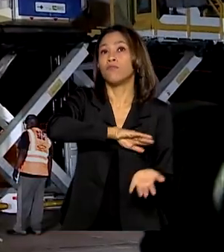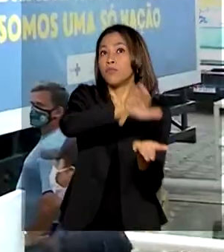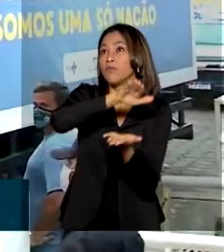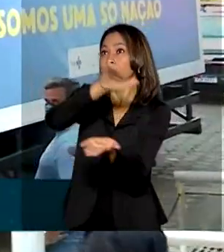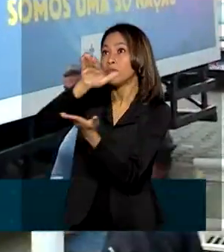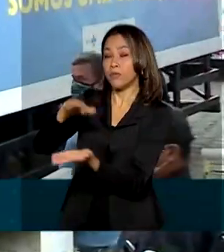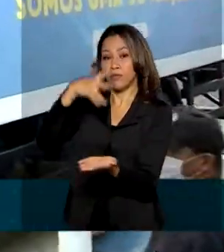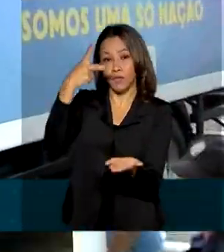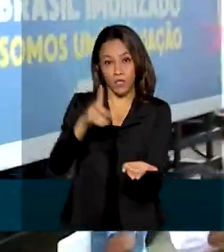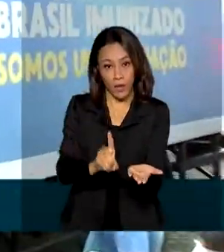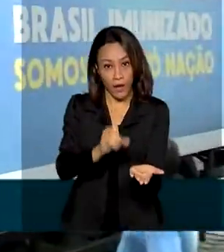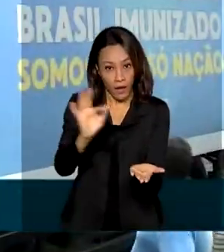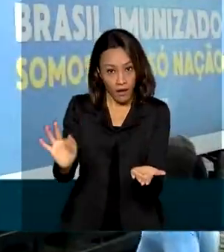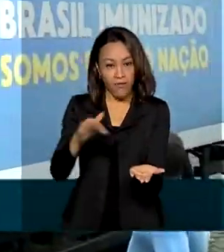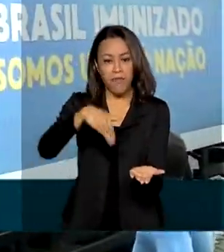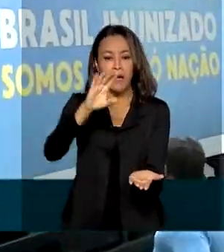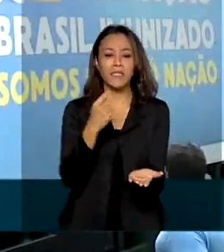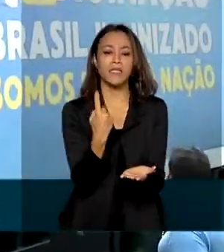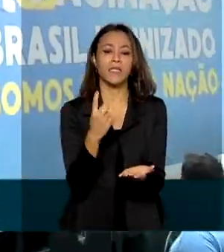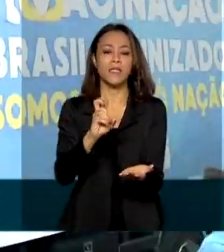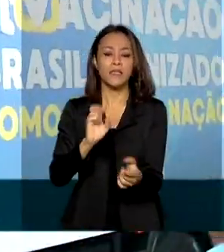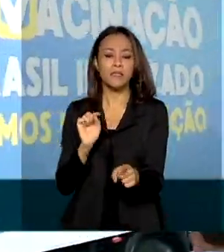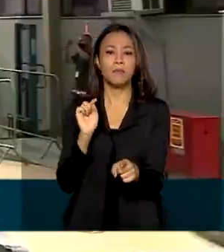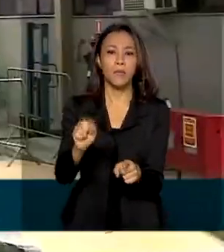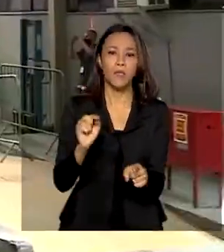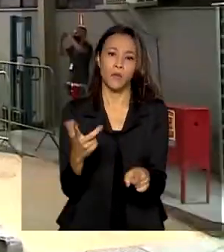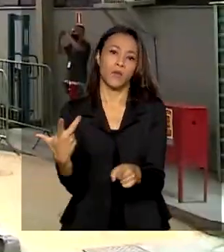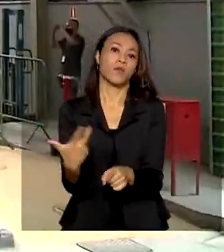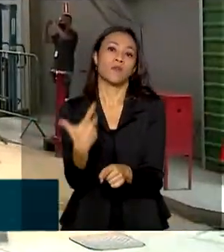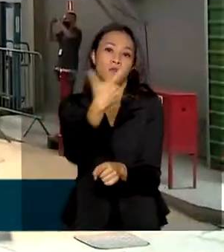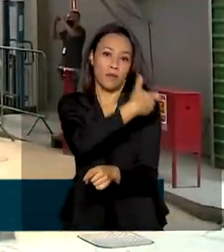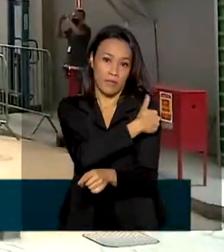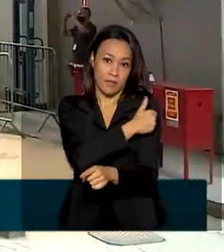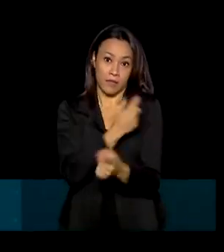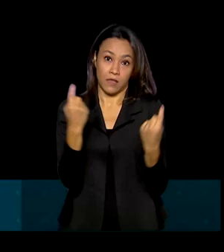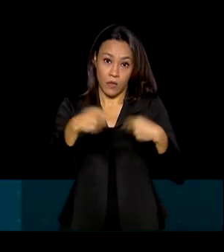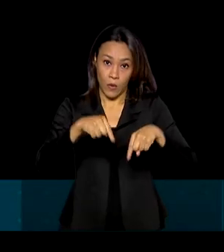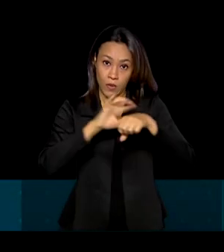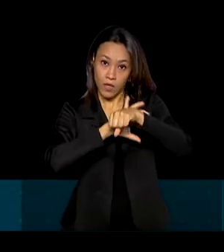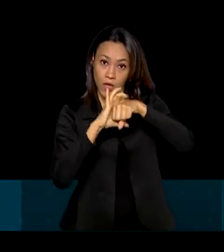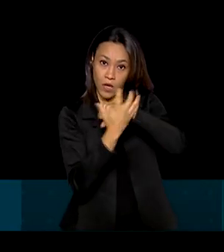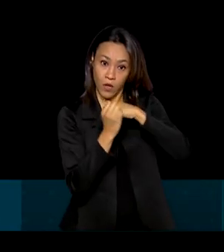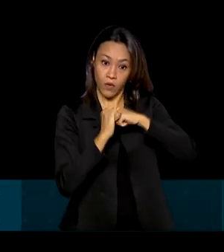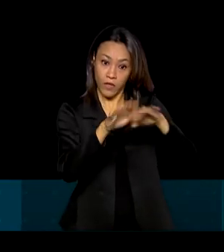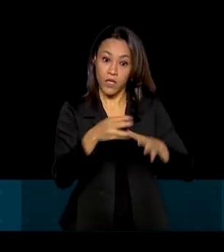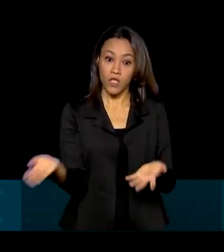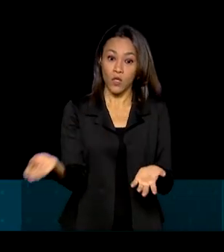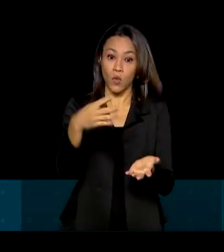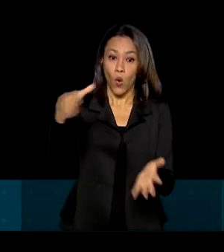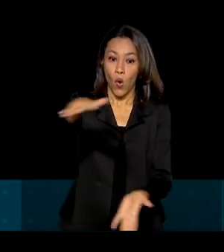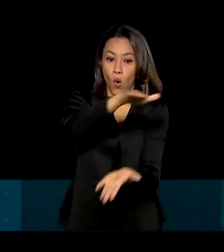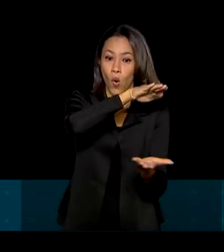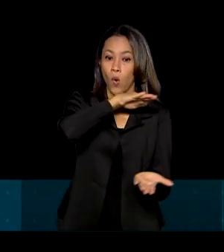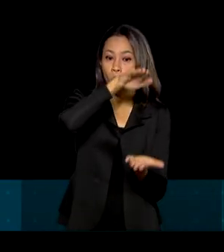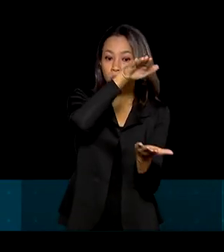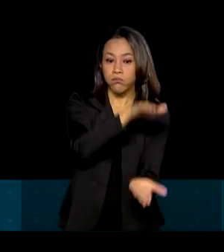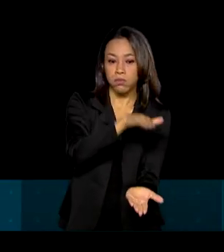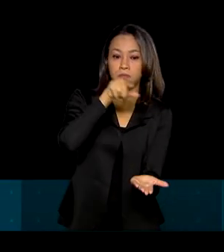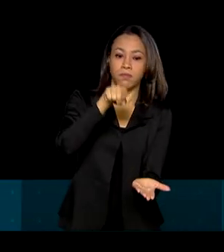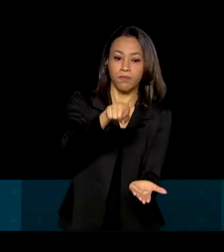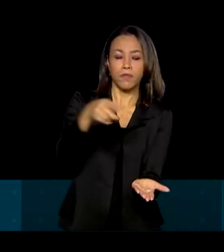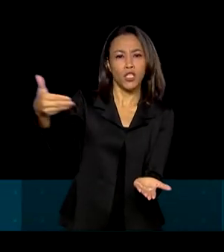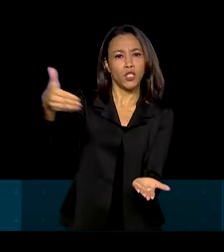de 15 milhões de doses de vacinas contra a Covid-19. Um novo lote do ingrediente farmacêutico ativo, o IFA,